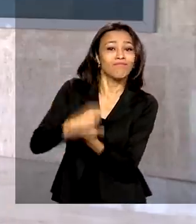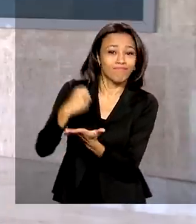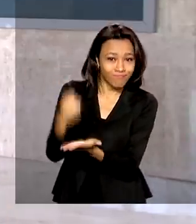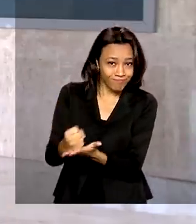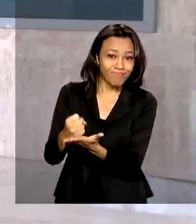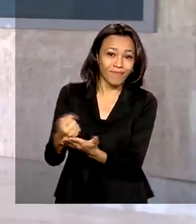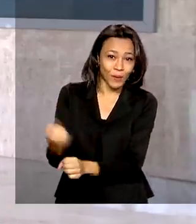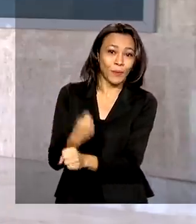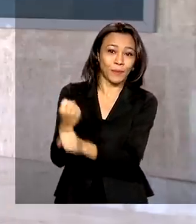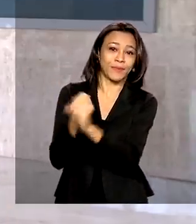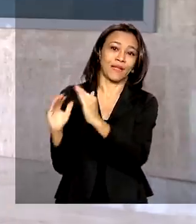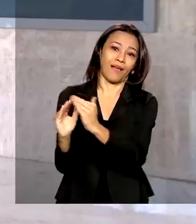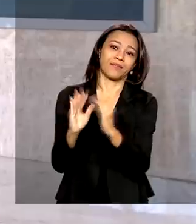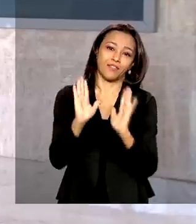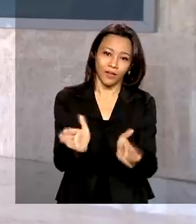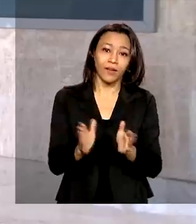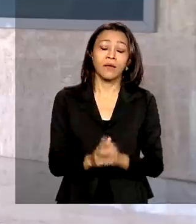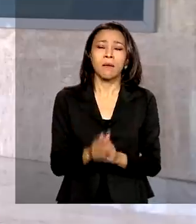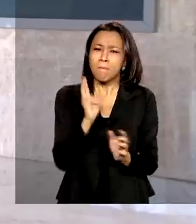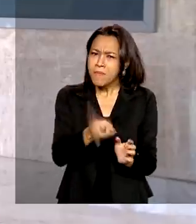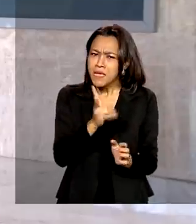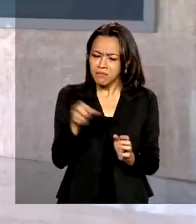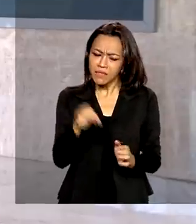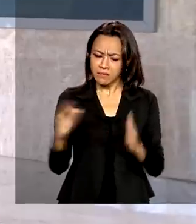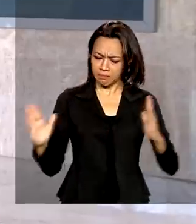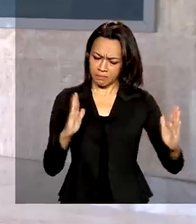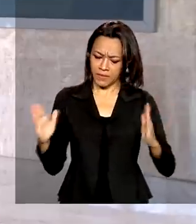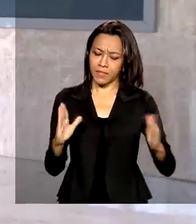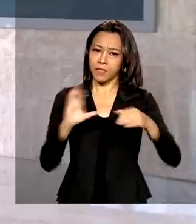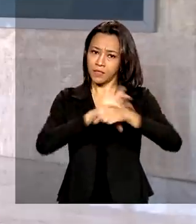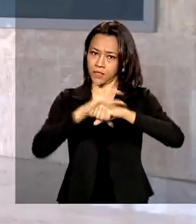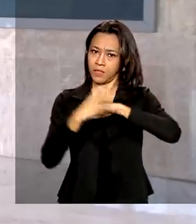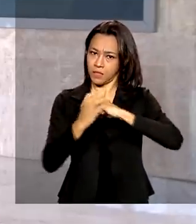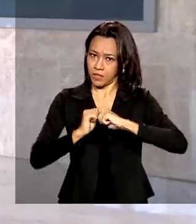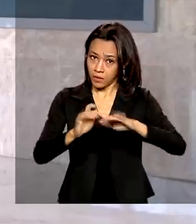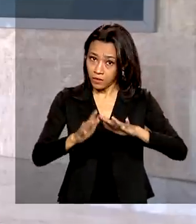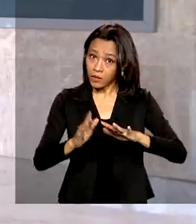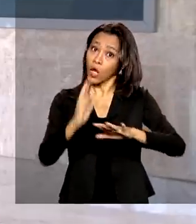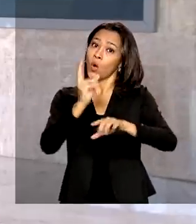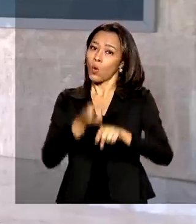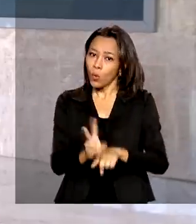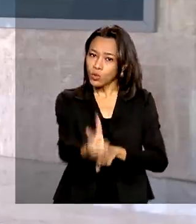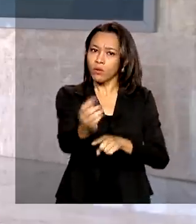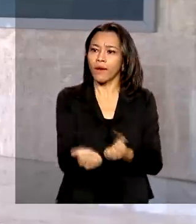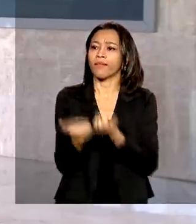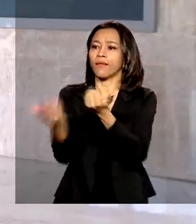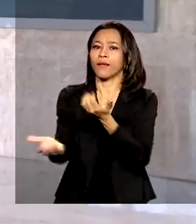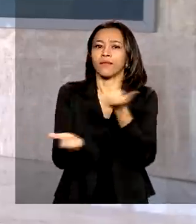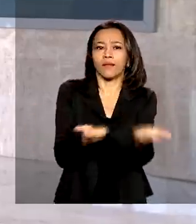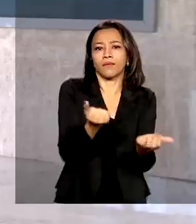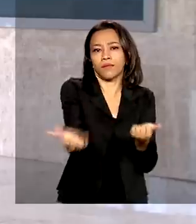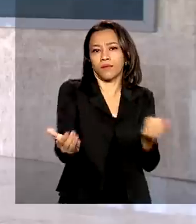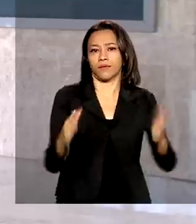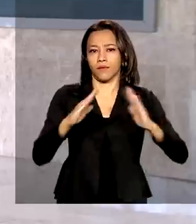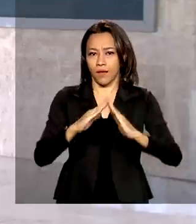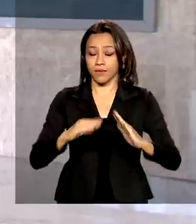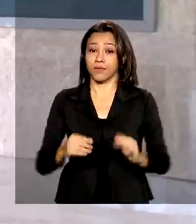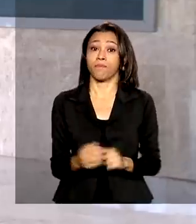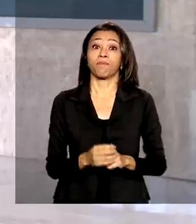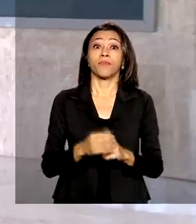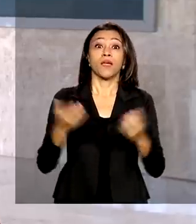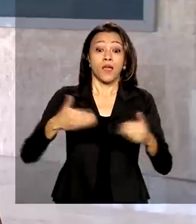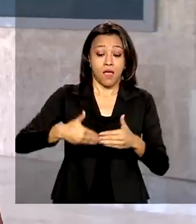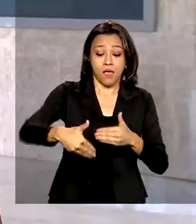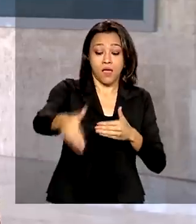E olha só, mesmo durante a pandemia essas entregas continuaram. Inclusive amanhã, sexta-feira, o presidente Jair